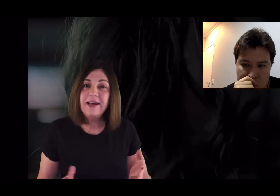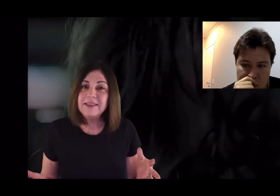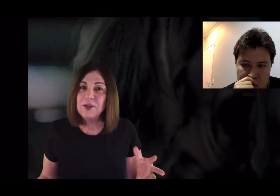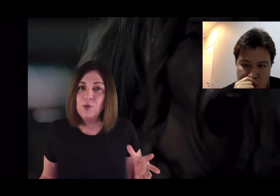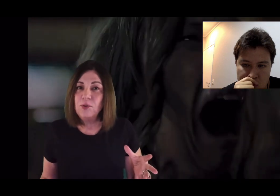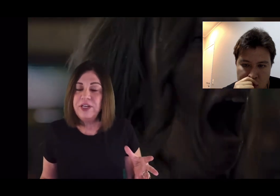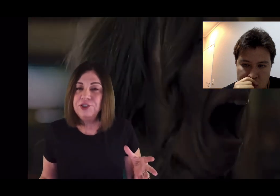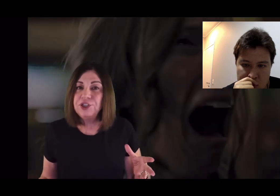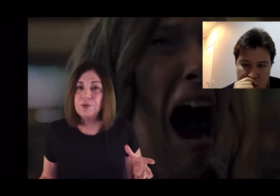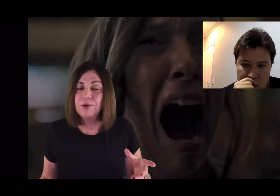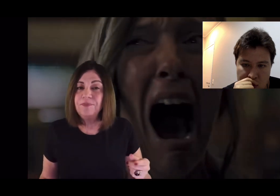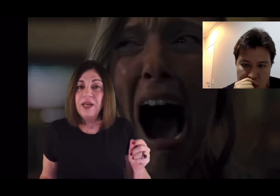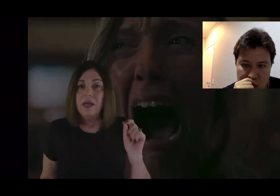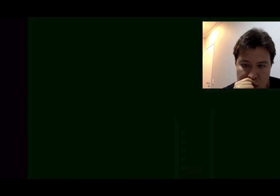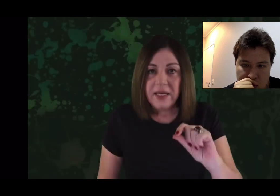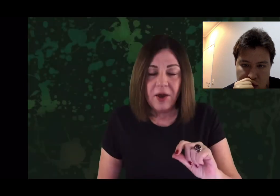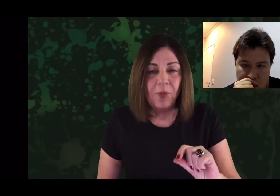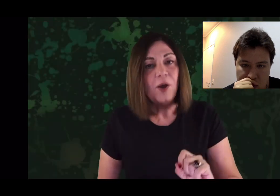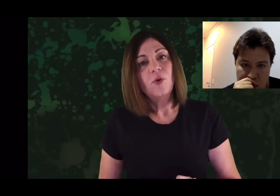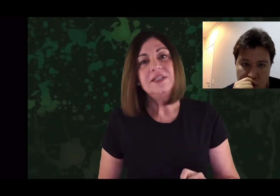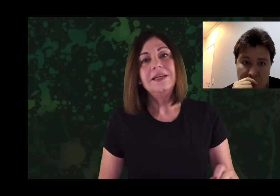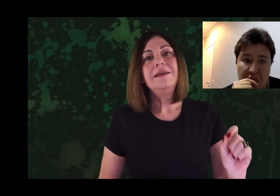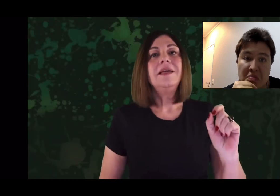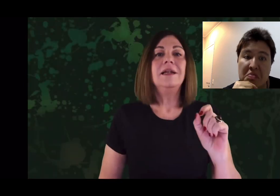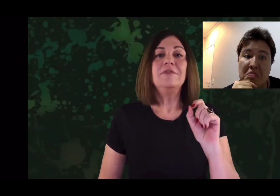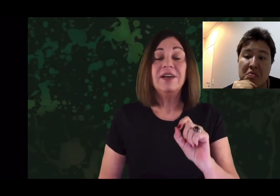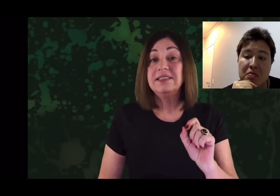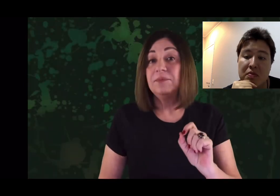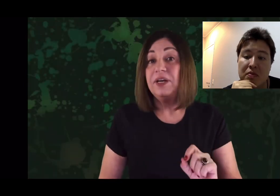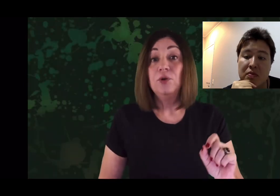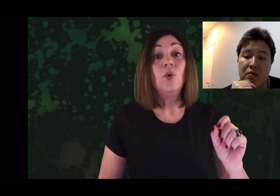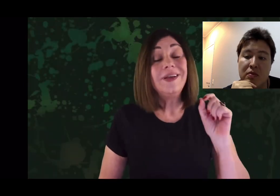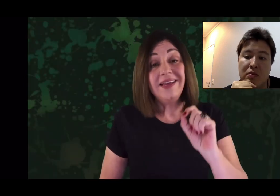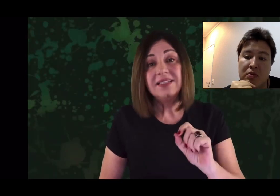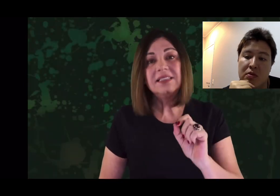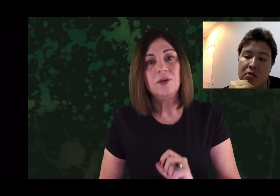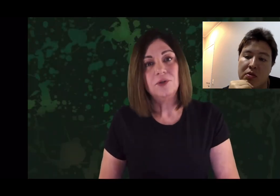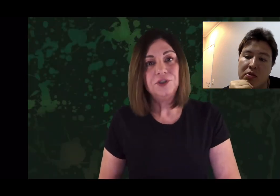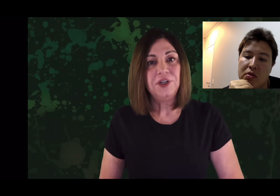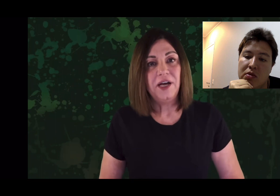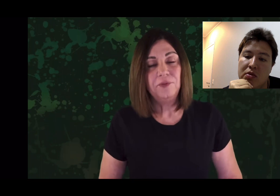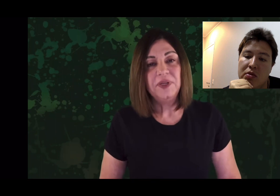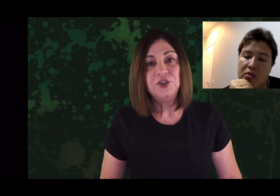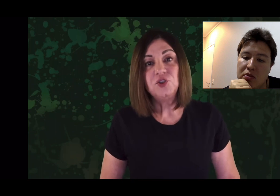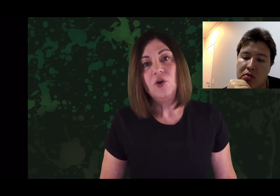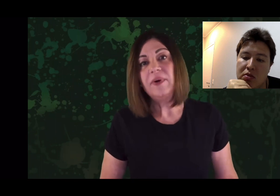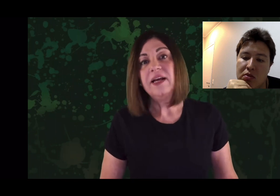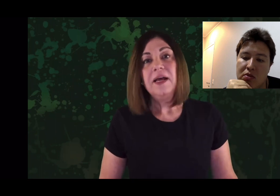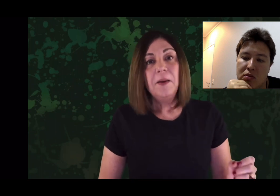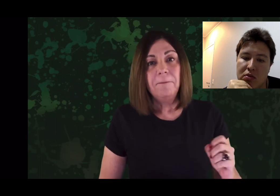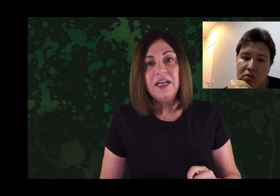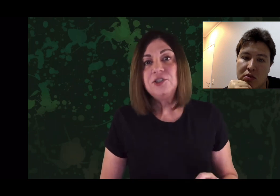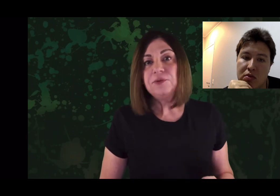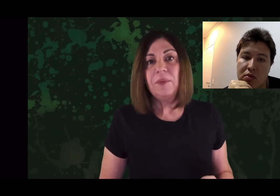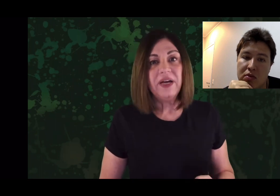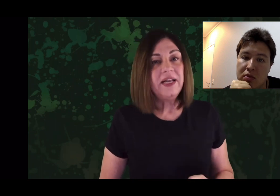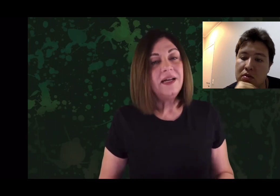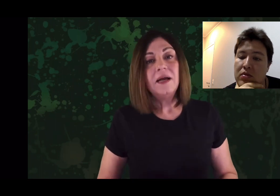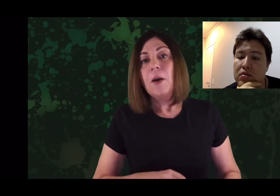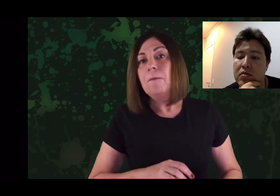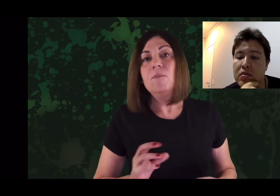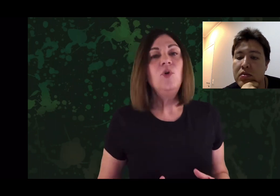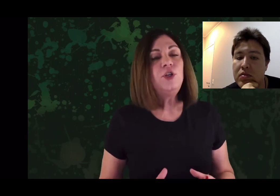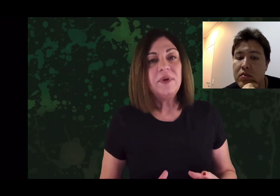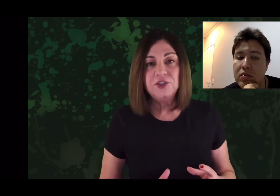flerta com o ridículo, que é uma coisa que ele faz também no Extraordinário Midsommar, mas de uma